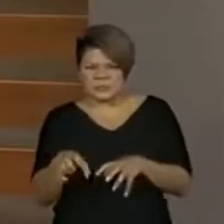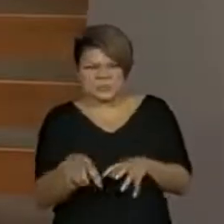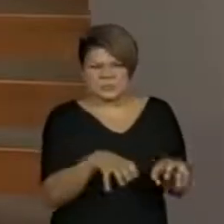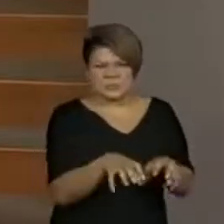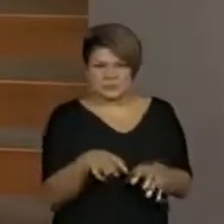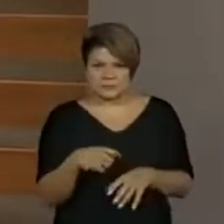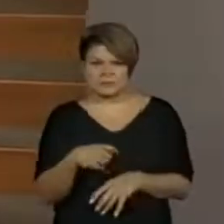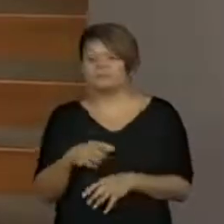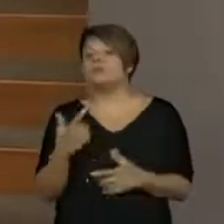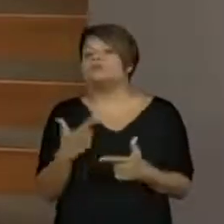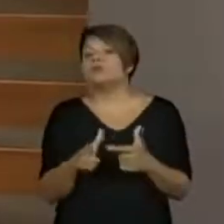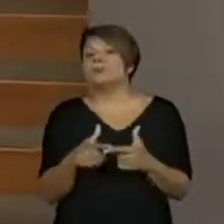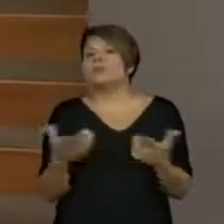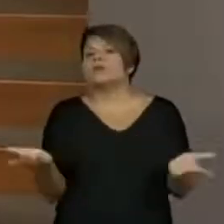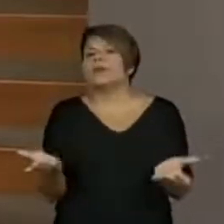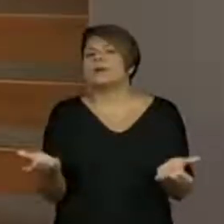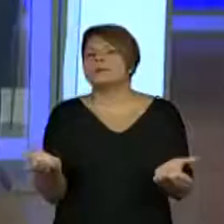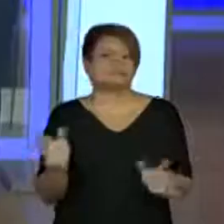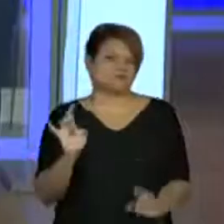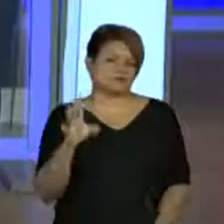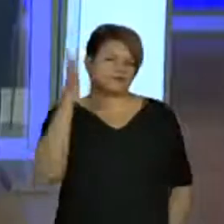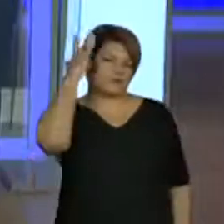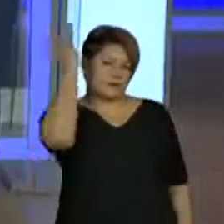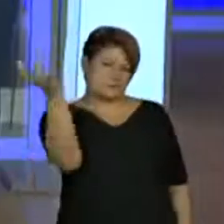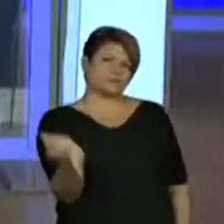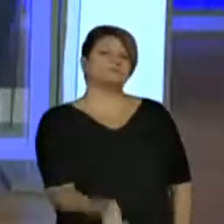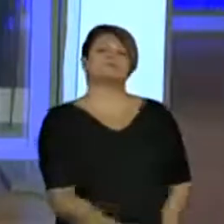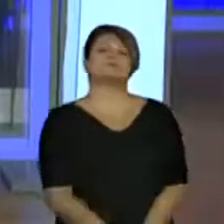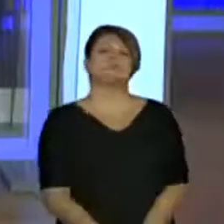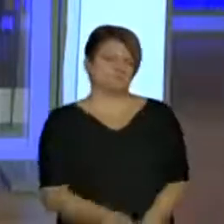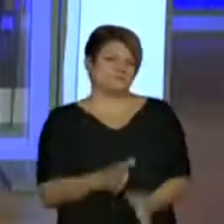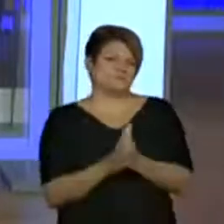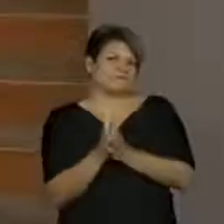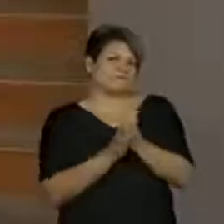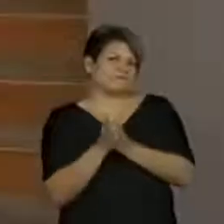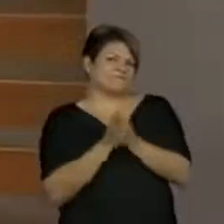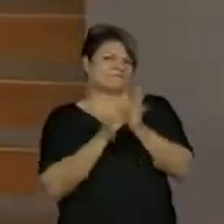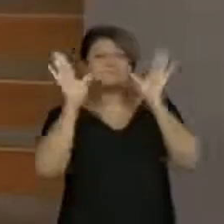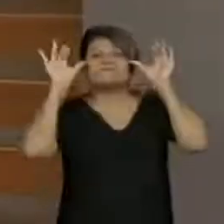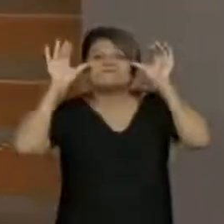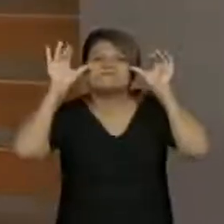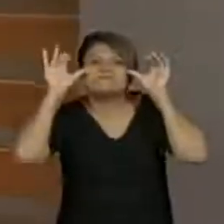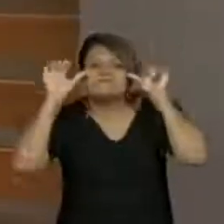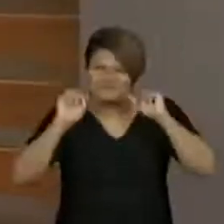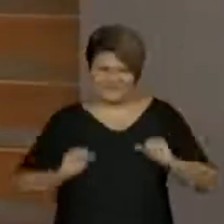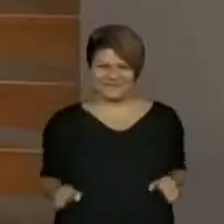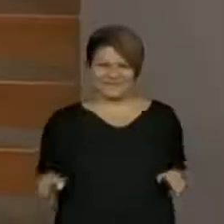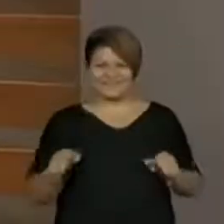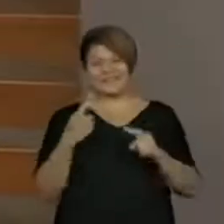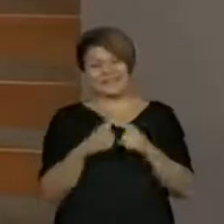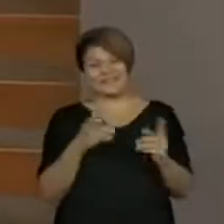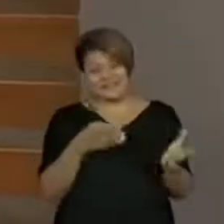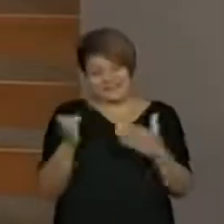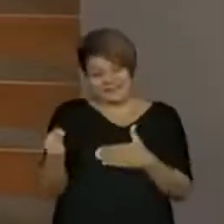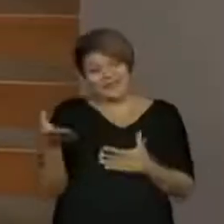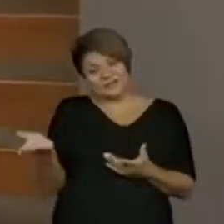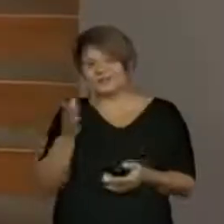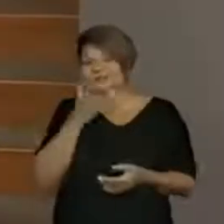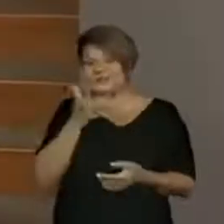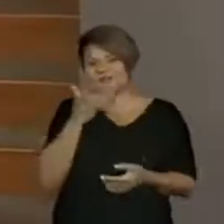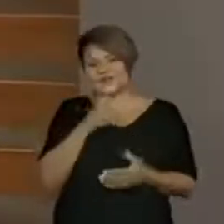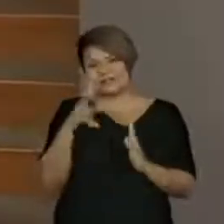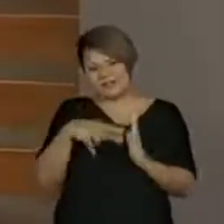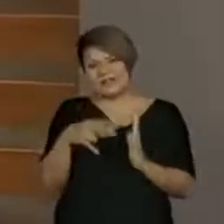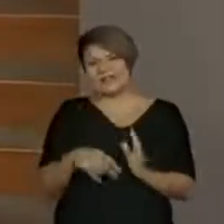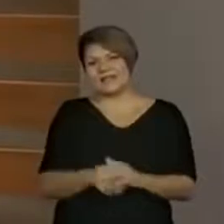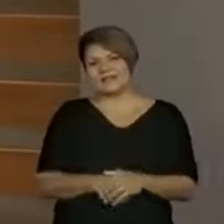Só amanhã. Só amanhã, né professora? Sim, aí amanhã. todo mundo curioso com essa ideia. Porque esse é o lado gostoso de ler a história. Sim.